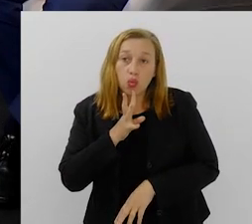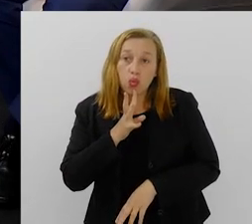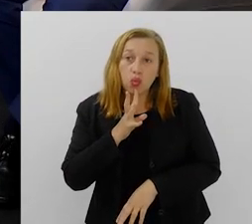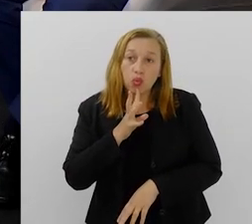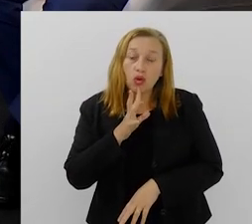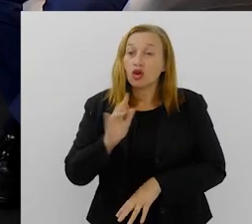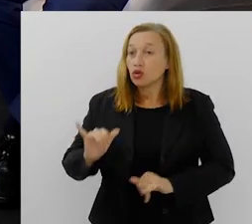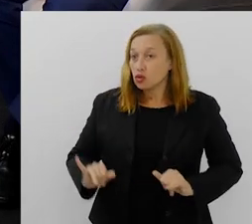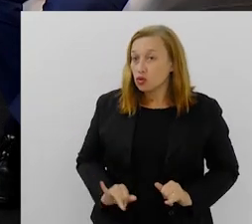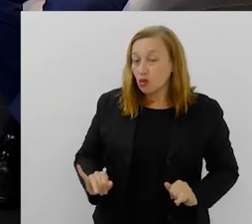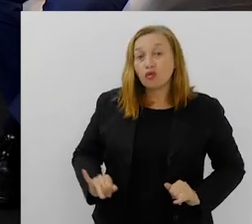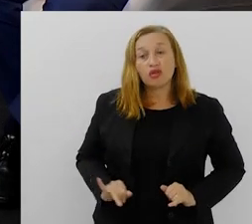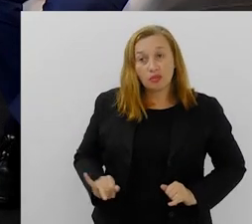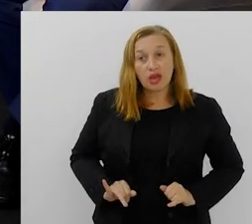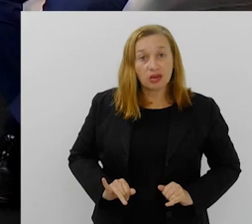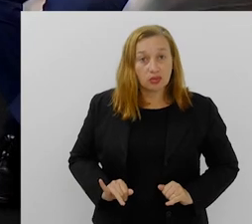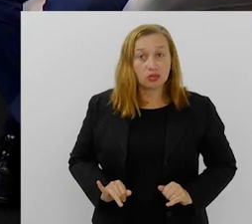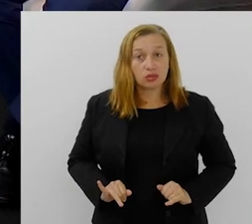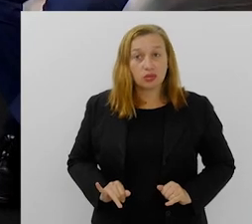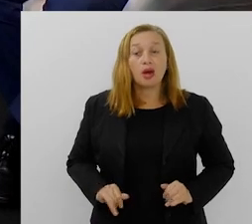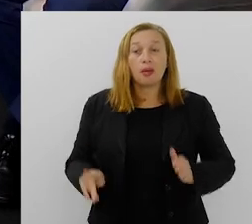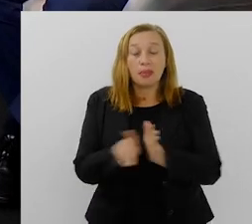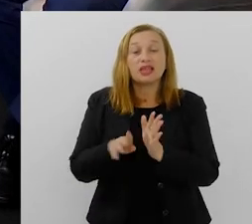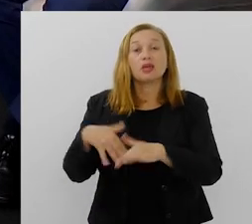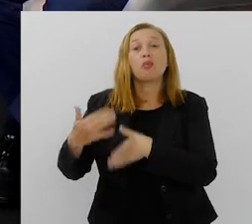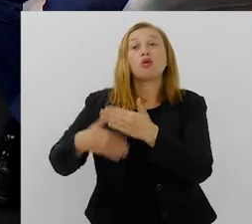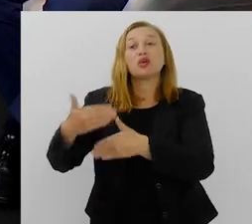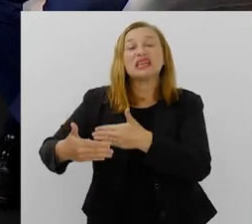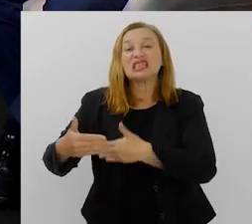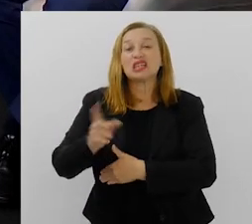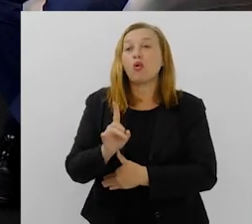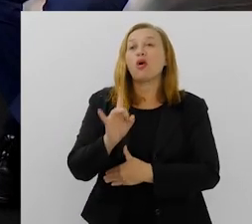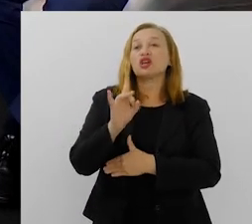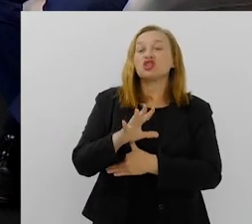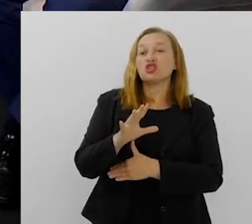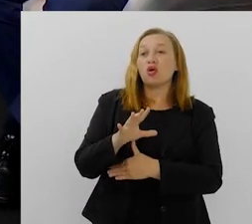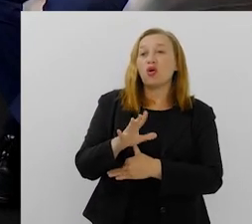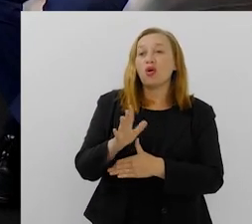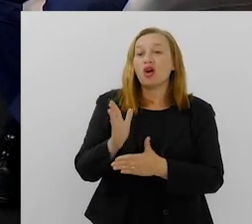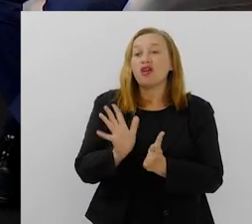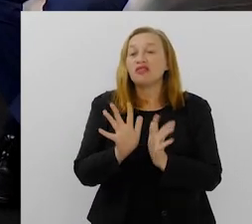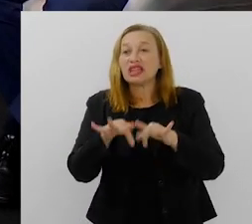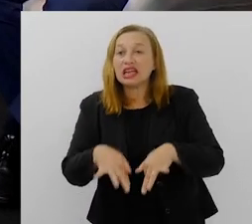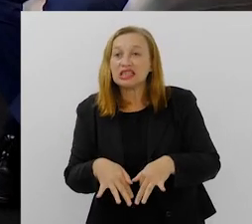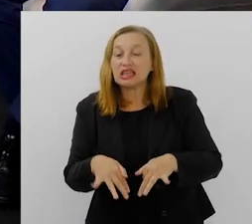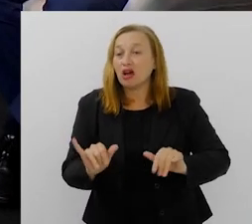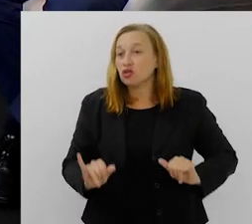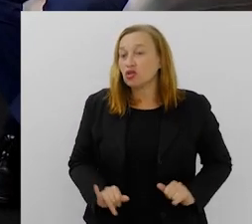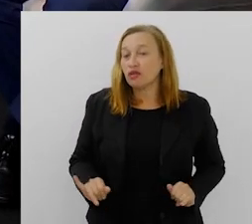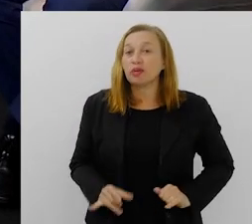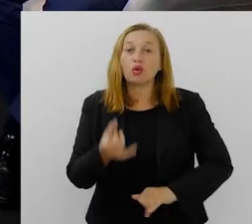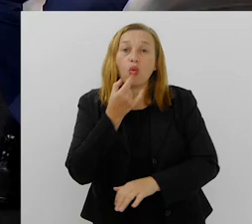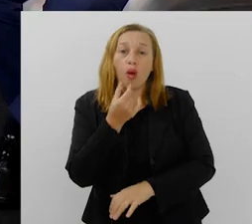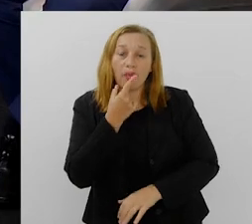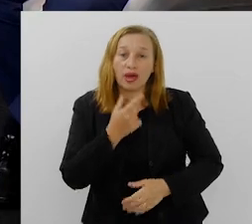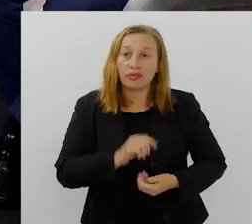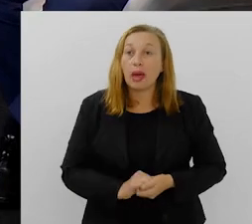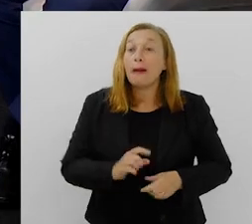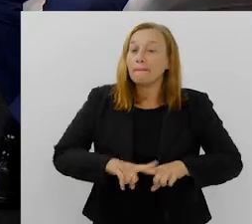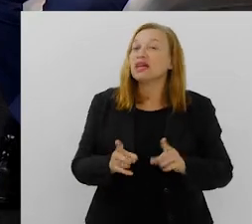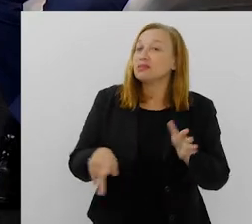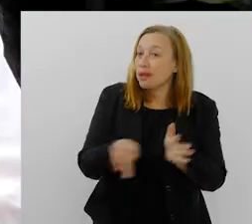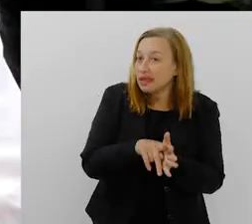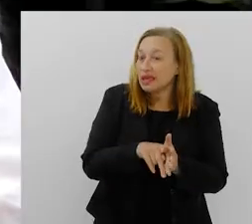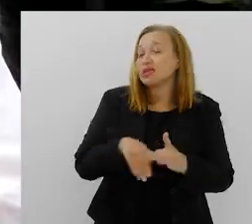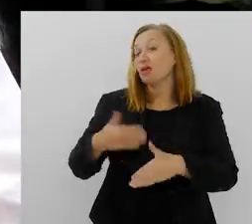que o sofrimento faz parte do processo e não é o cessar o sofrimento com a medicalização, mas que ele